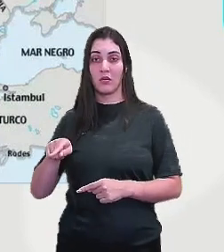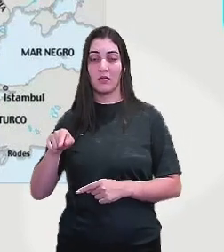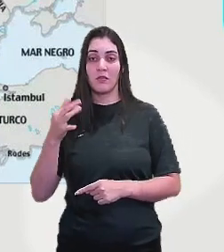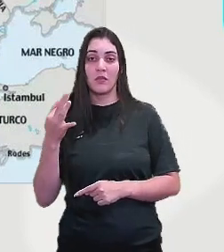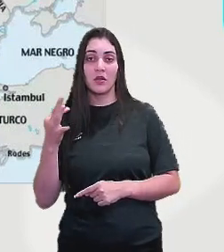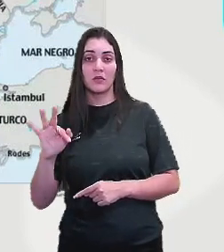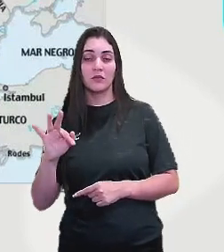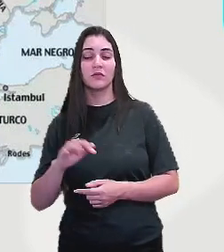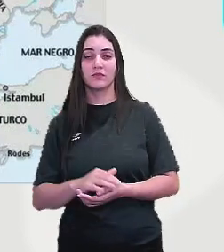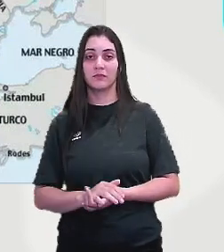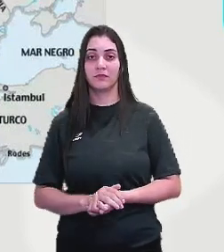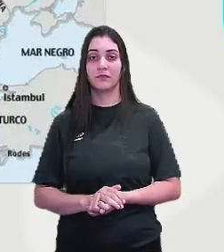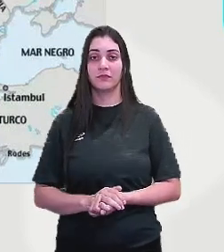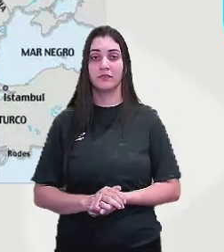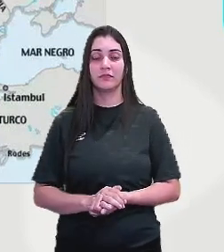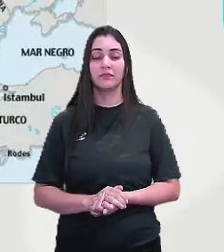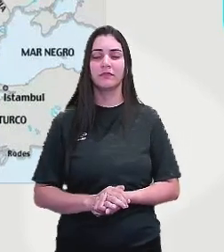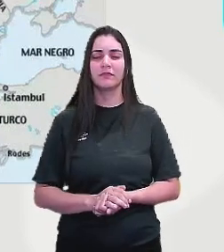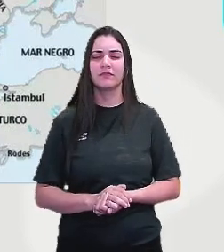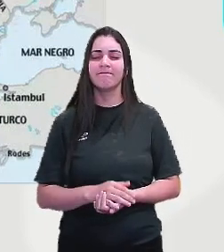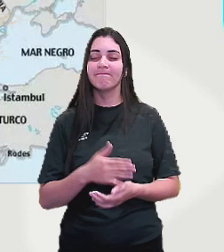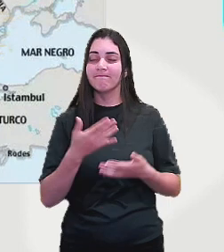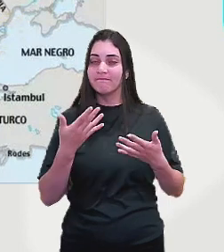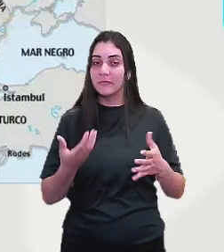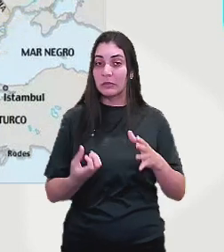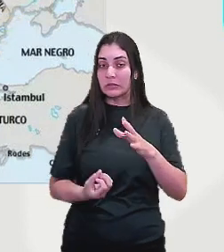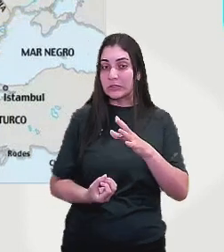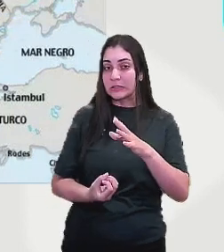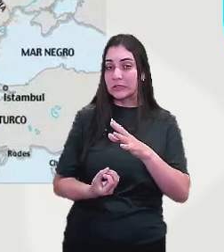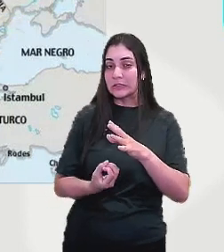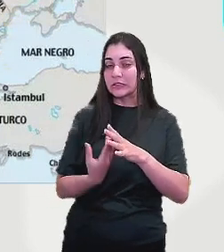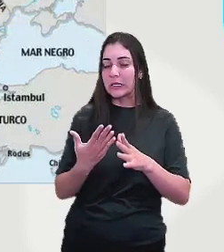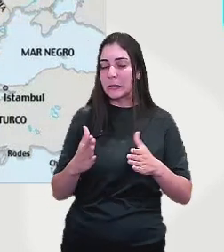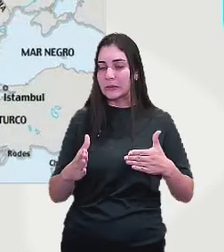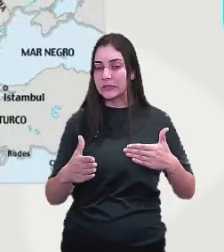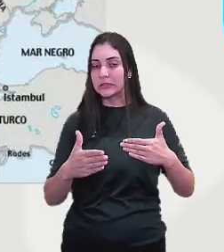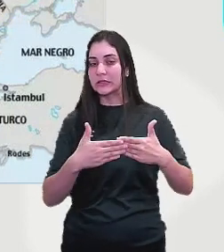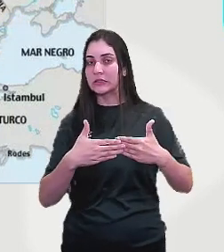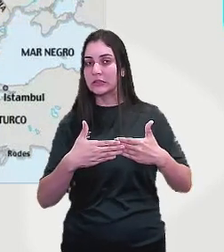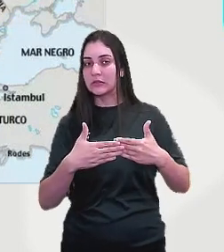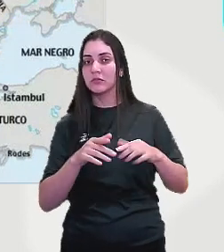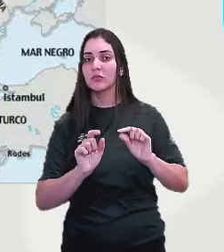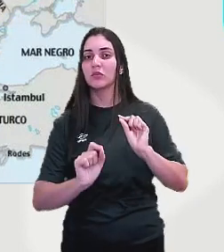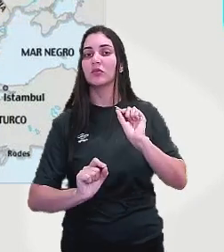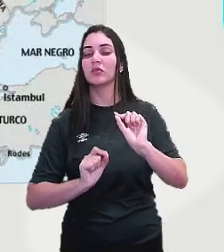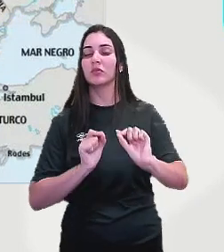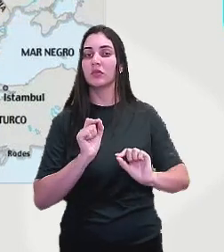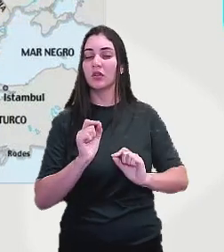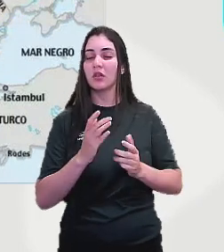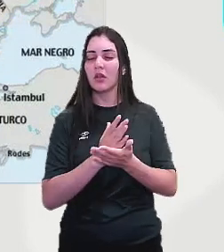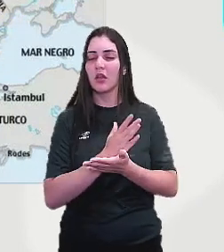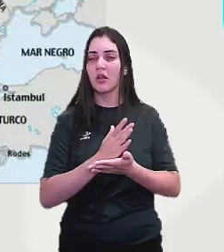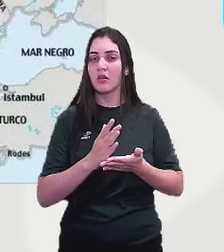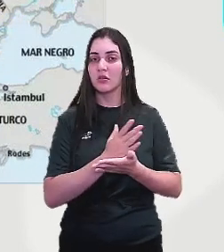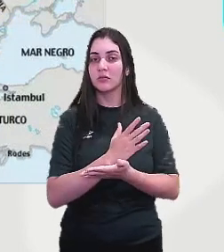criar um bloqueio para que algumas